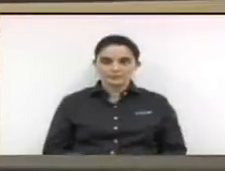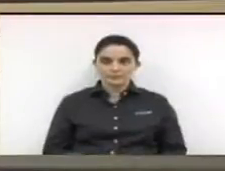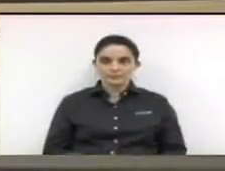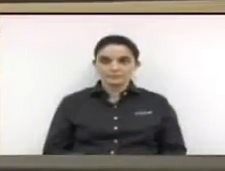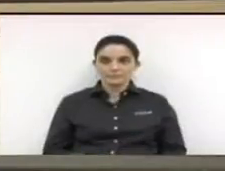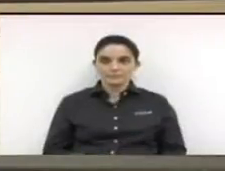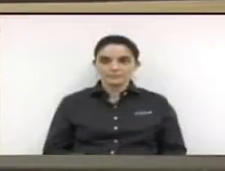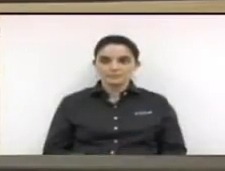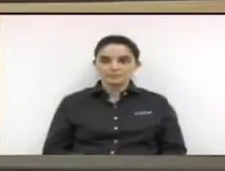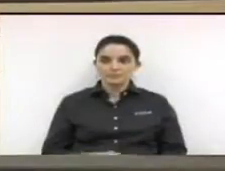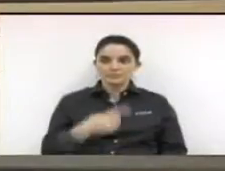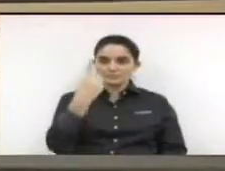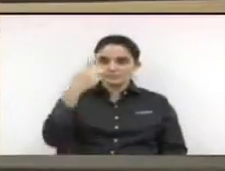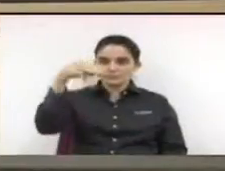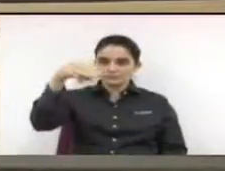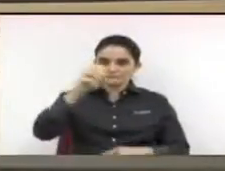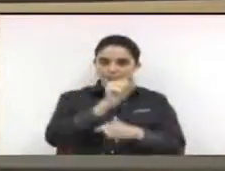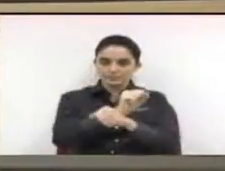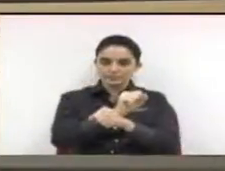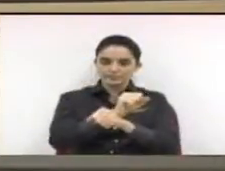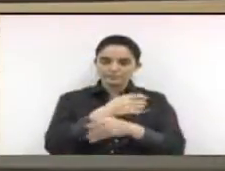sessão está suspenso por um minuto